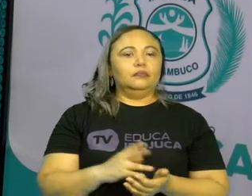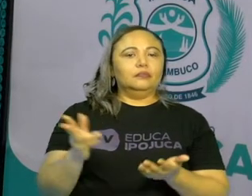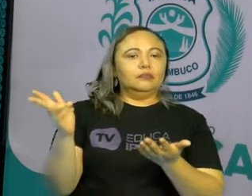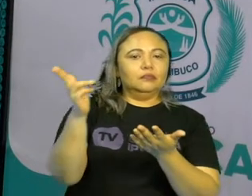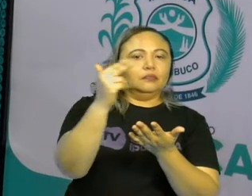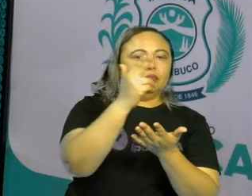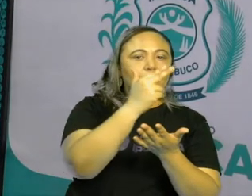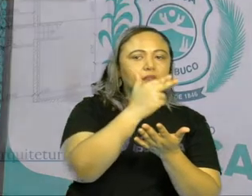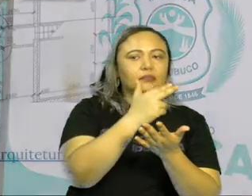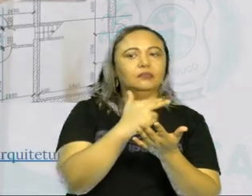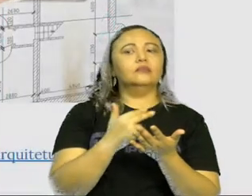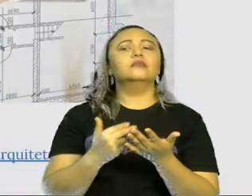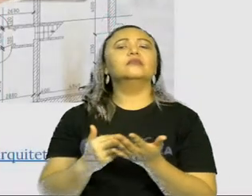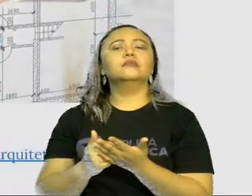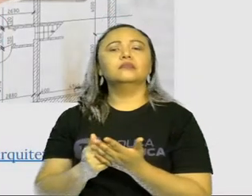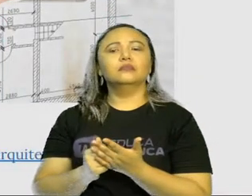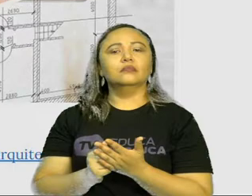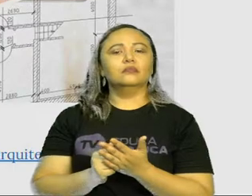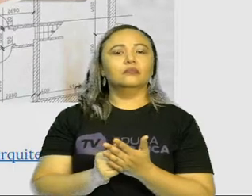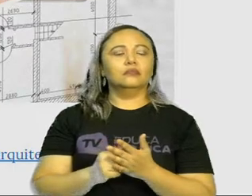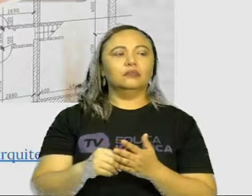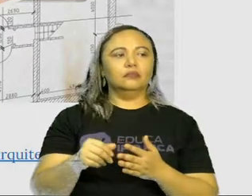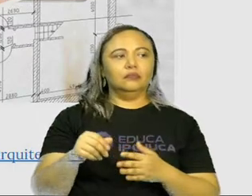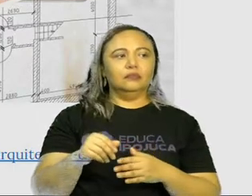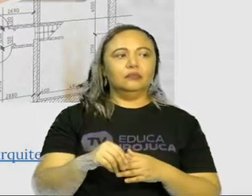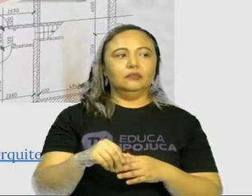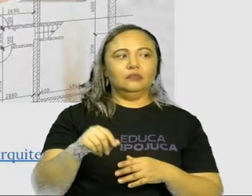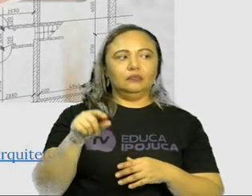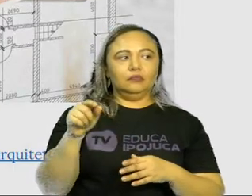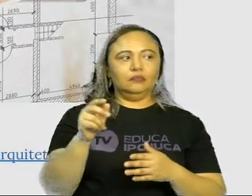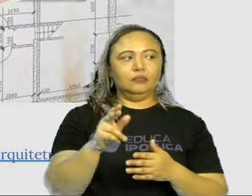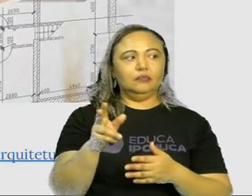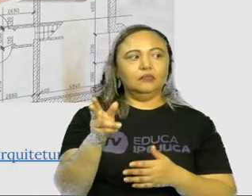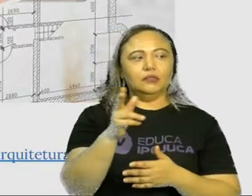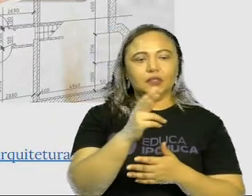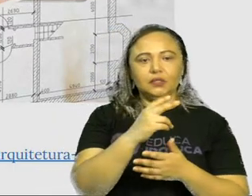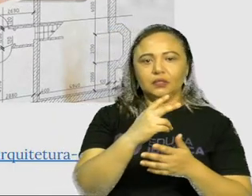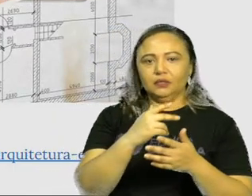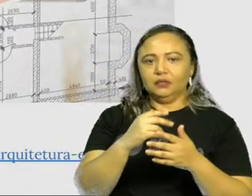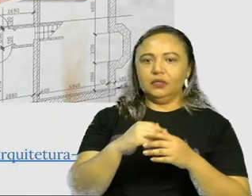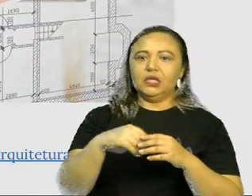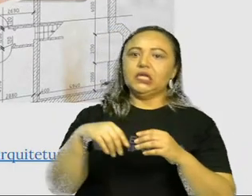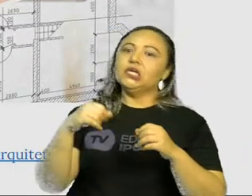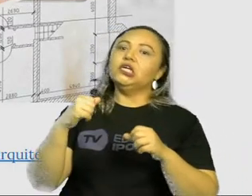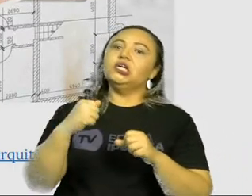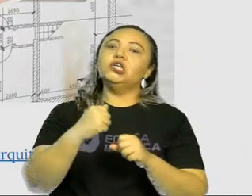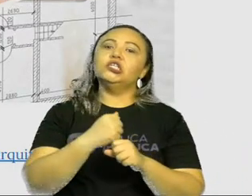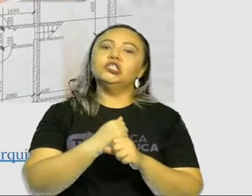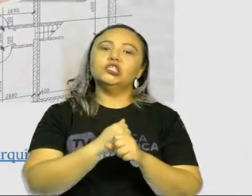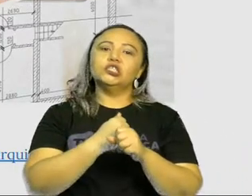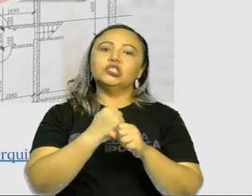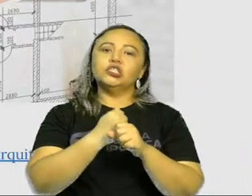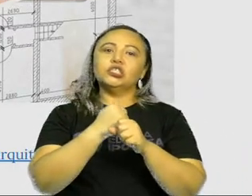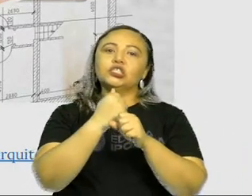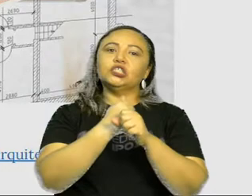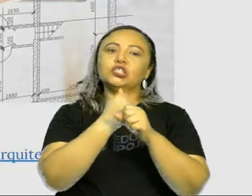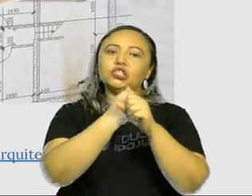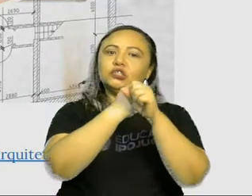desenhos arquitetônicos, também são considerados exemplos de artes